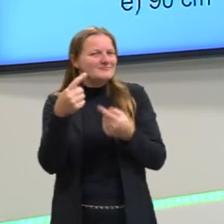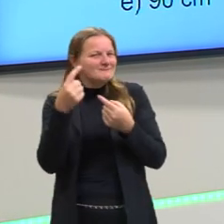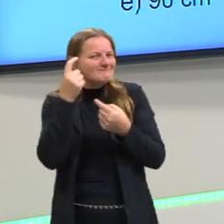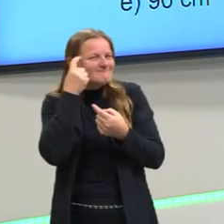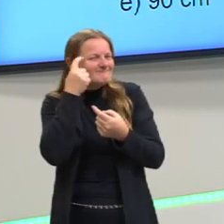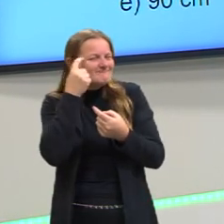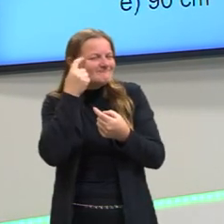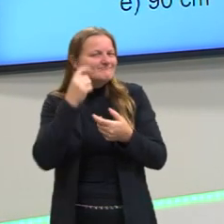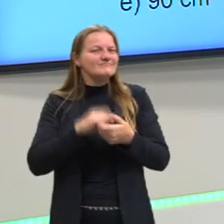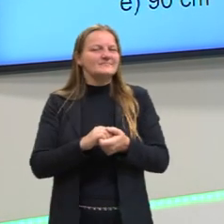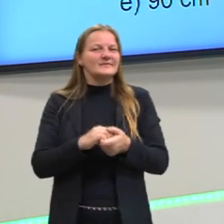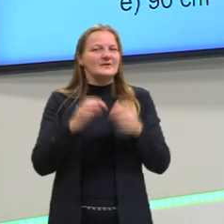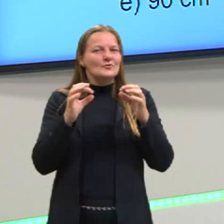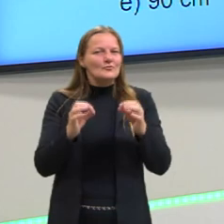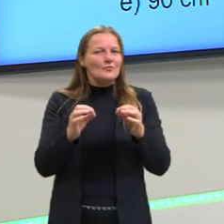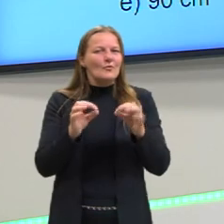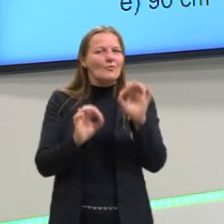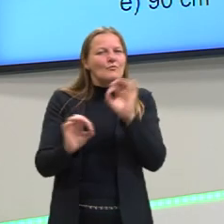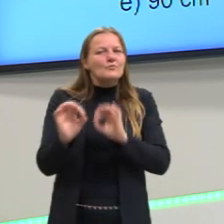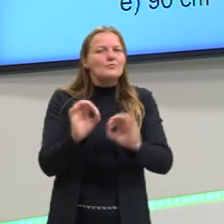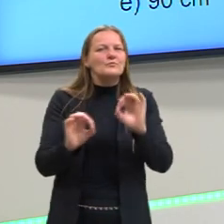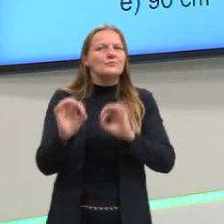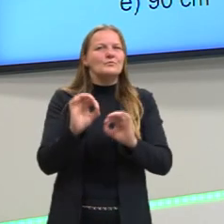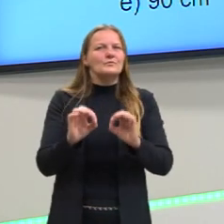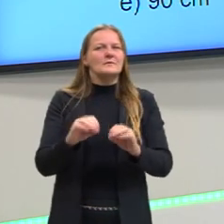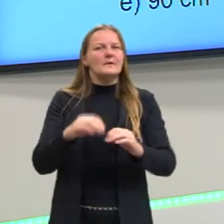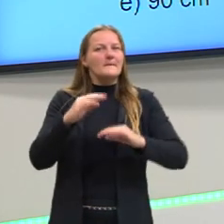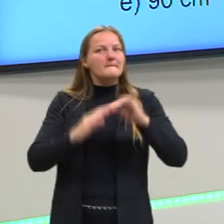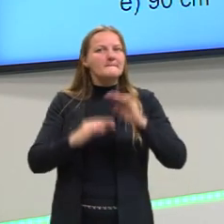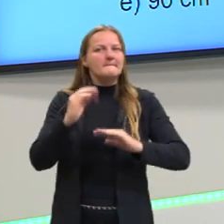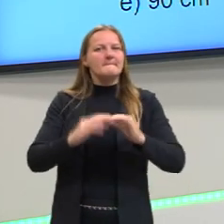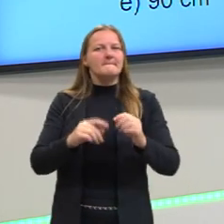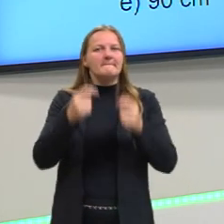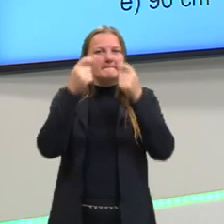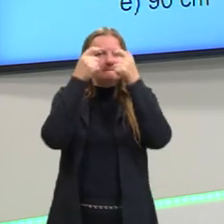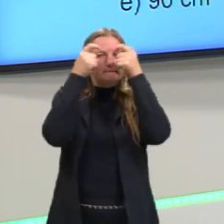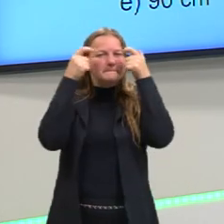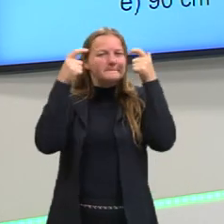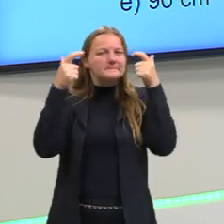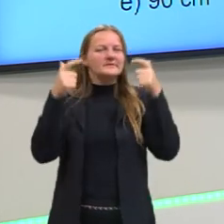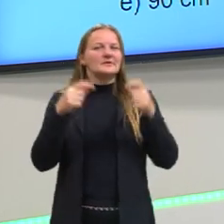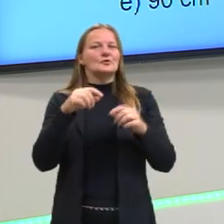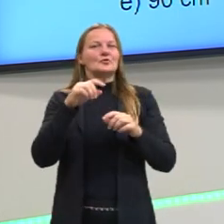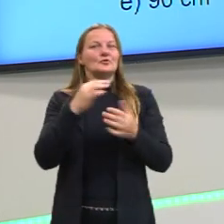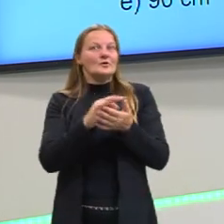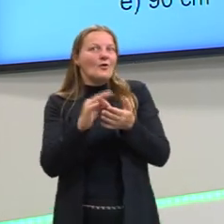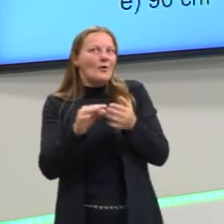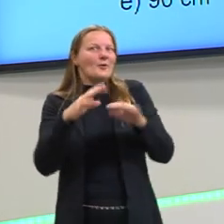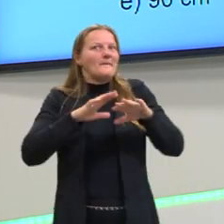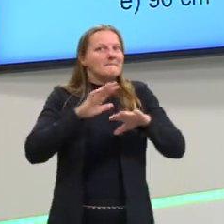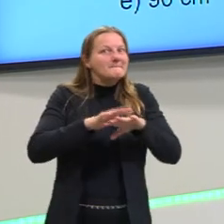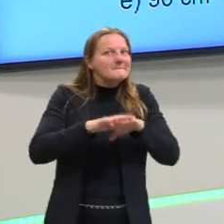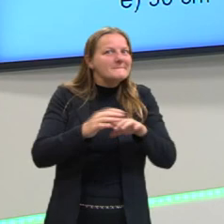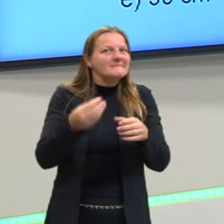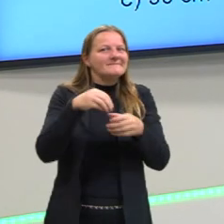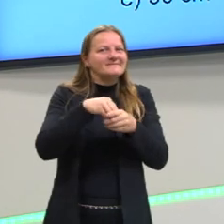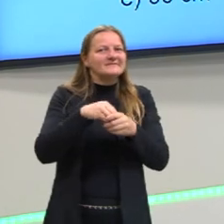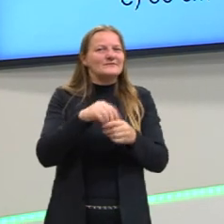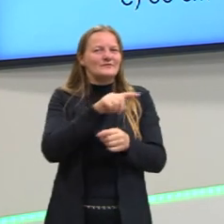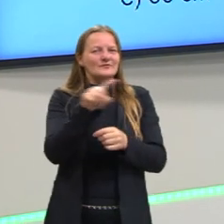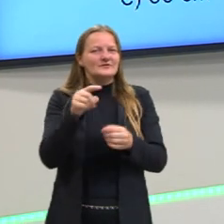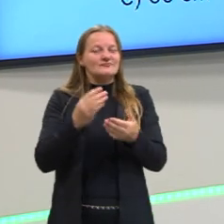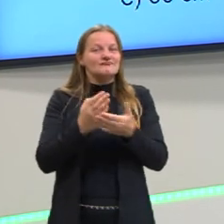correta, então, de que a gente pode aplicar o nosso conhecimento teórico-matemático e vocês também têm um bom